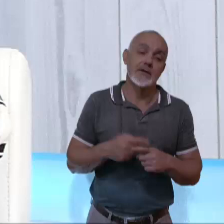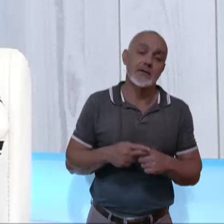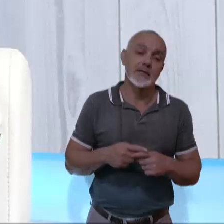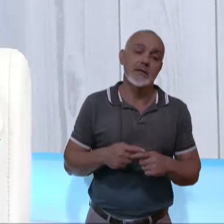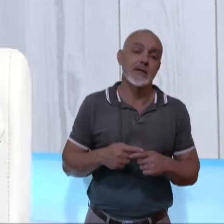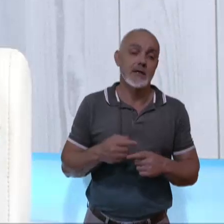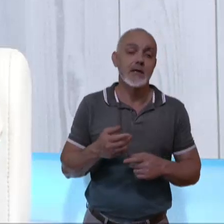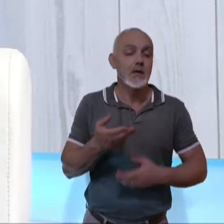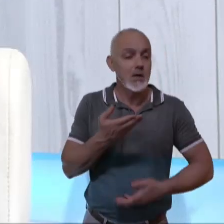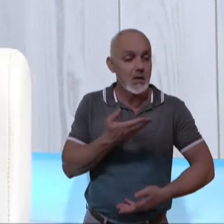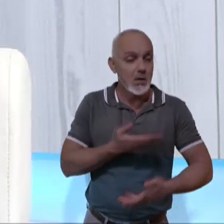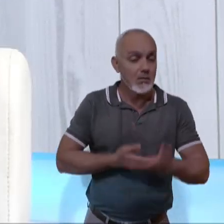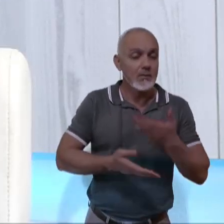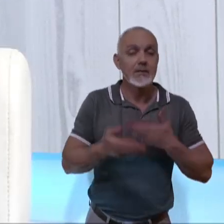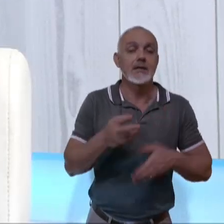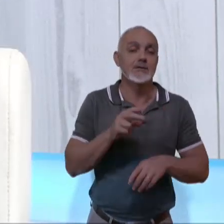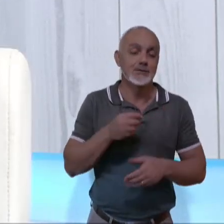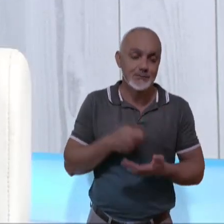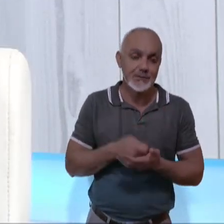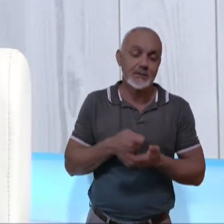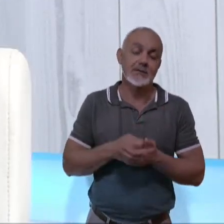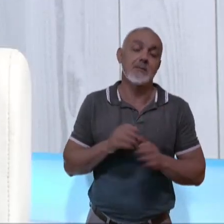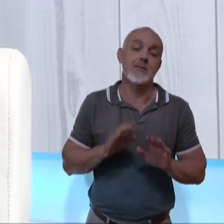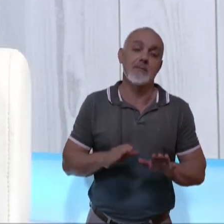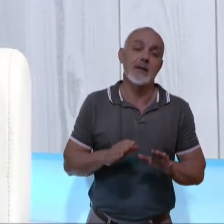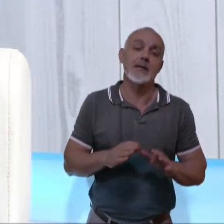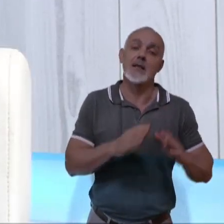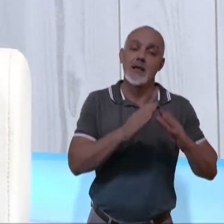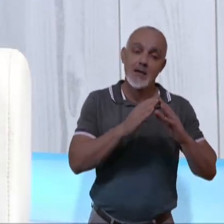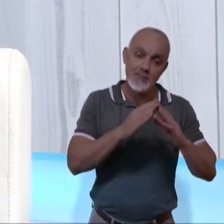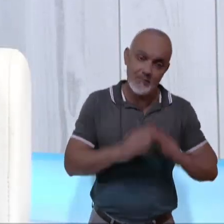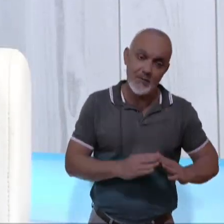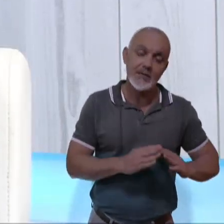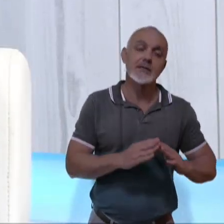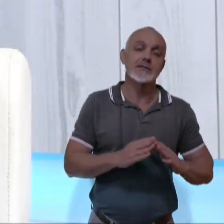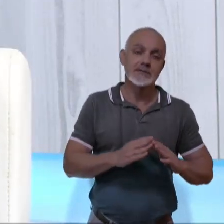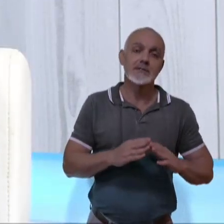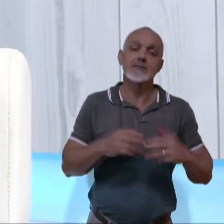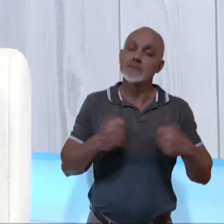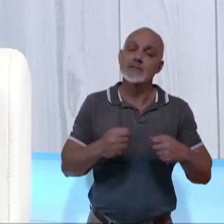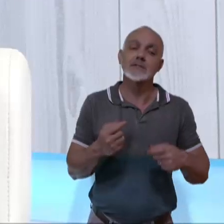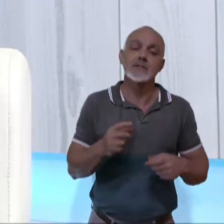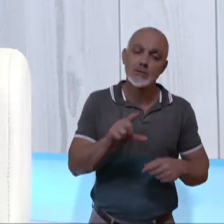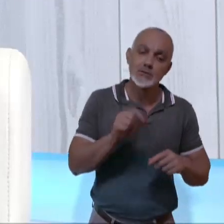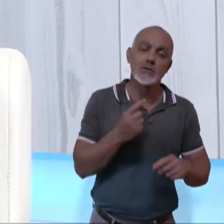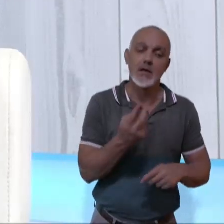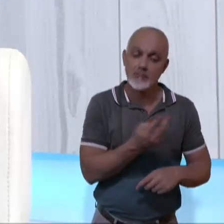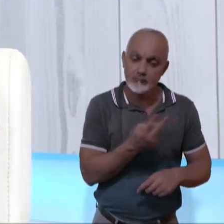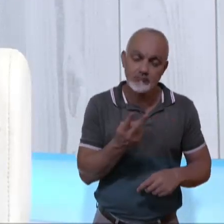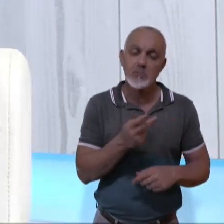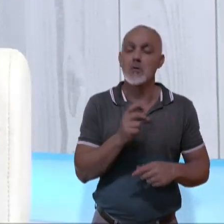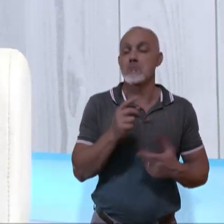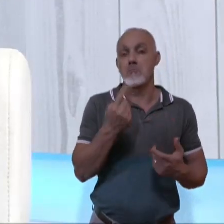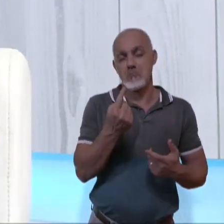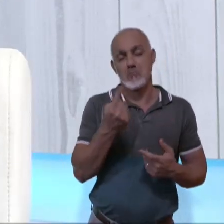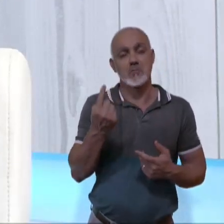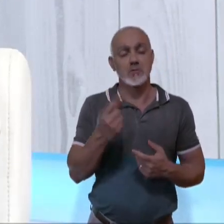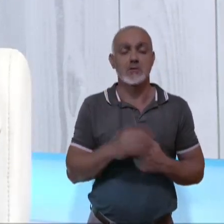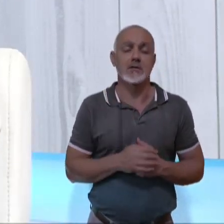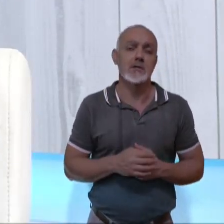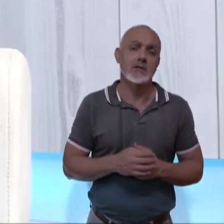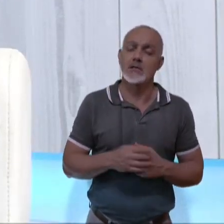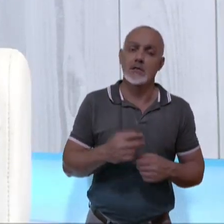compartilhamento dos deveres. Mas a moradia tem que ser fixada com um dos dois. Ah, é? É, porque não tem